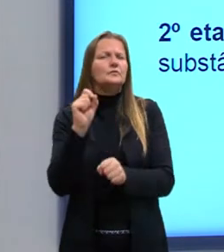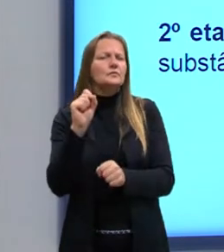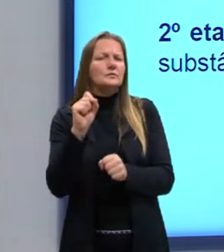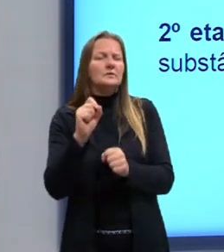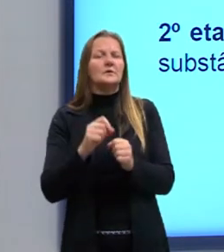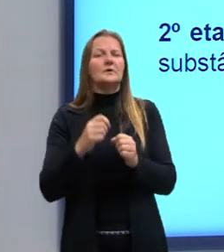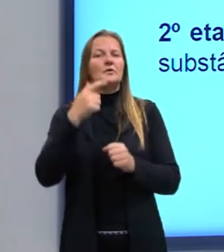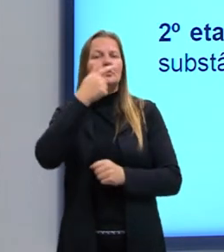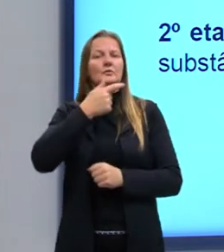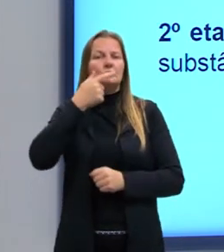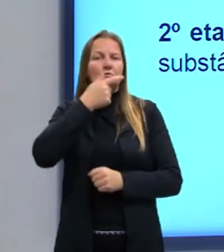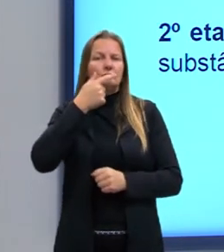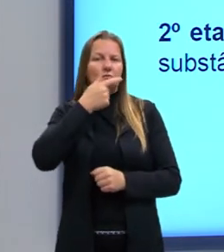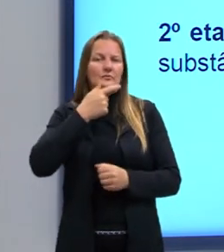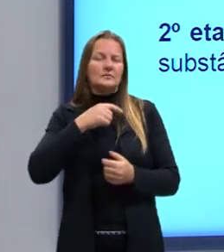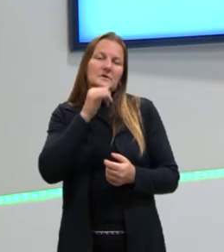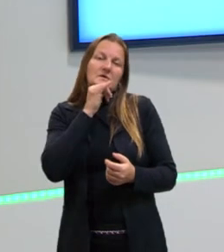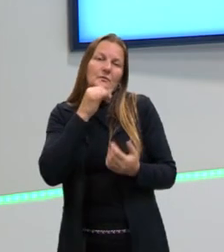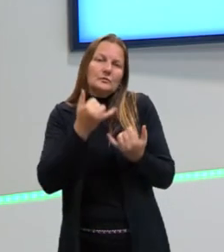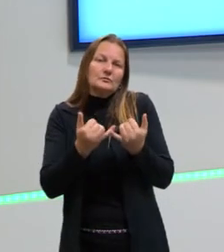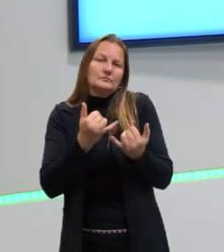a glicose, por exemplo.